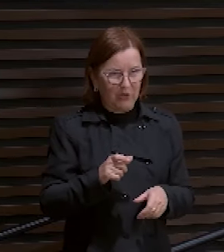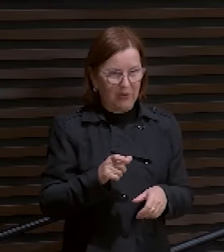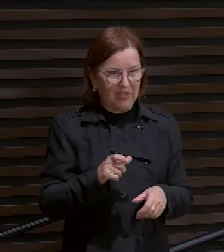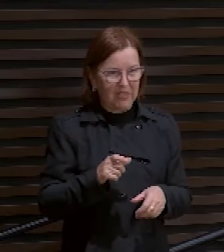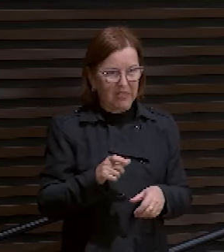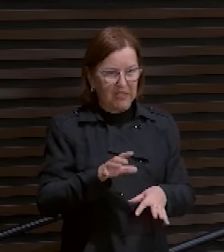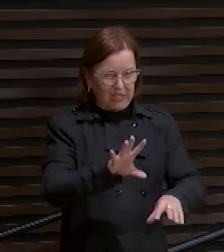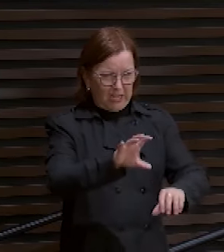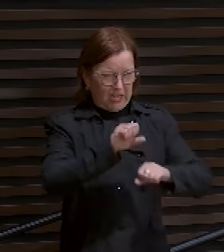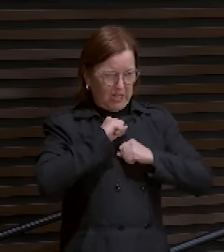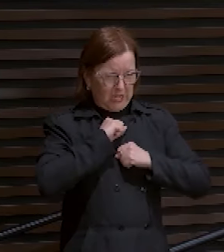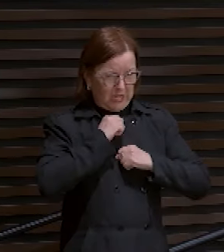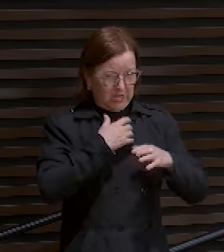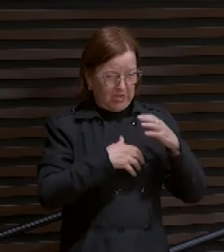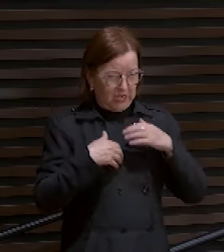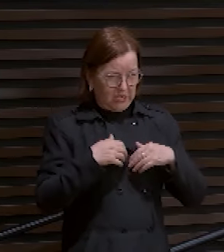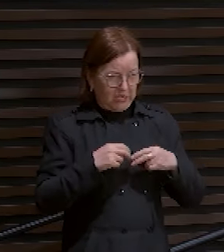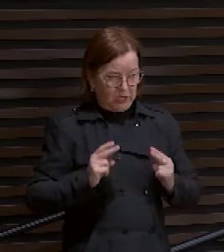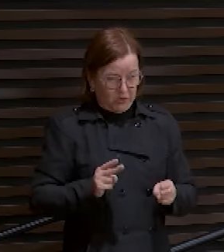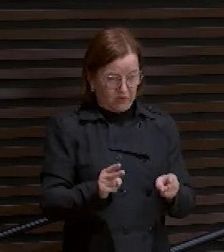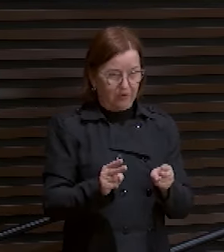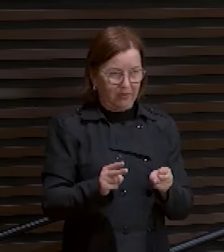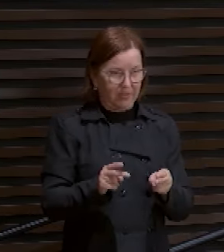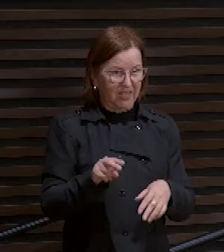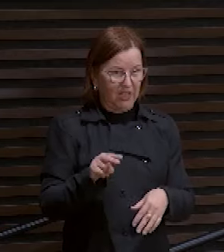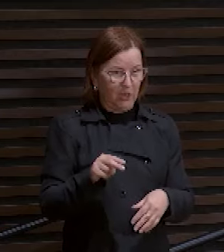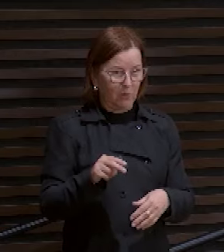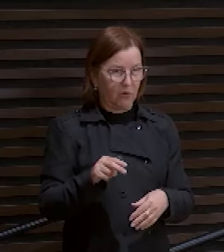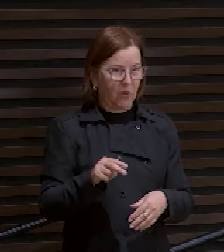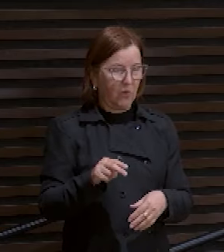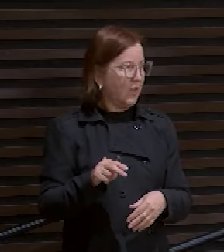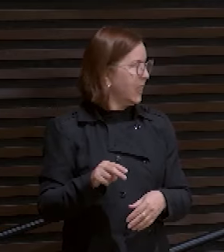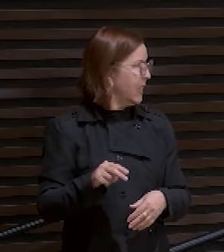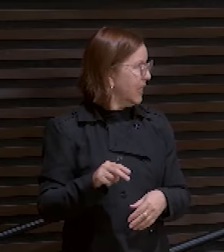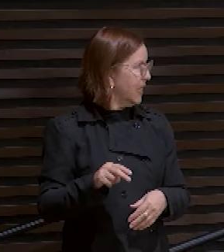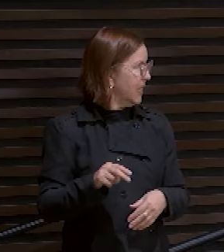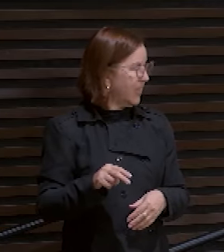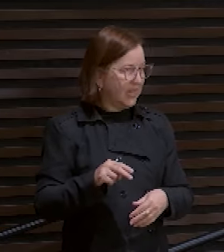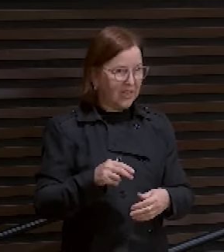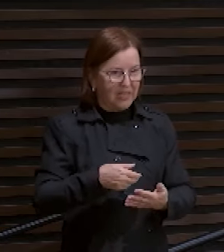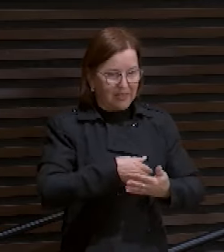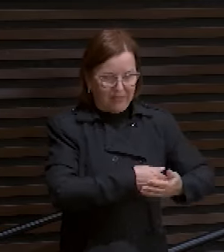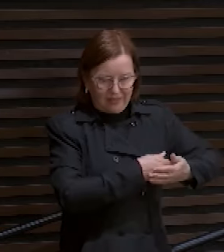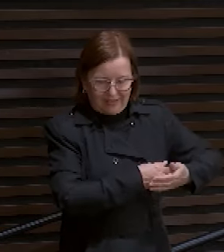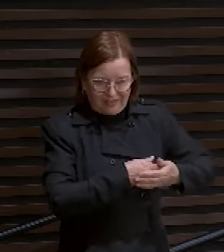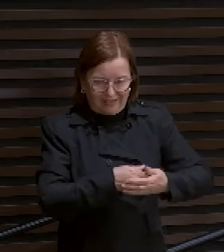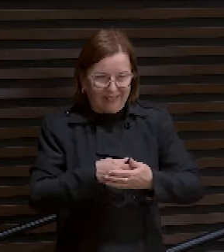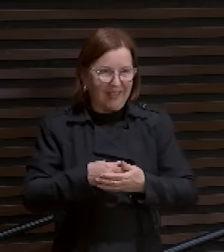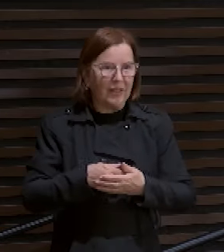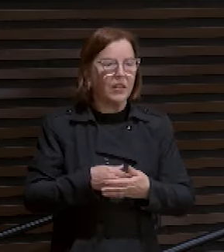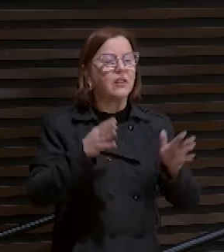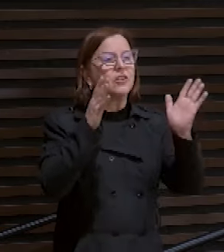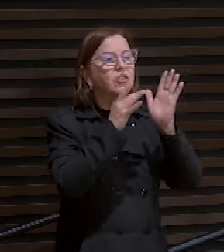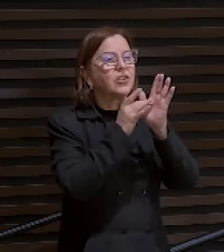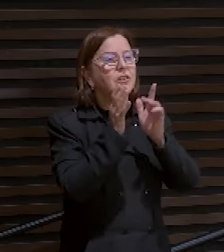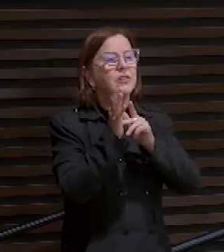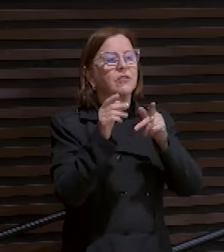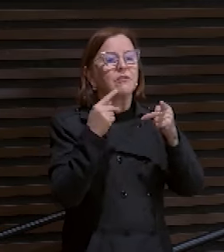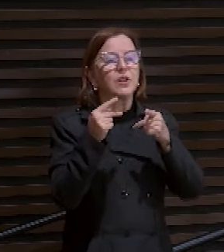Sabe criança pequenininha que você fica nanando? Tem gente que pega ansiedade e fica andando com ela. Jesus disse que é para fazer o que com ela?